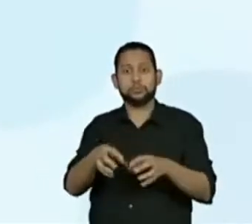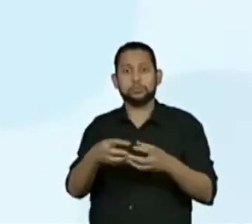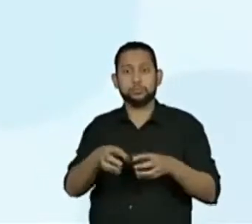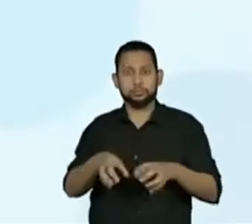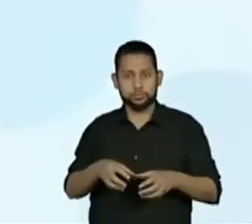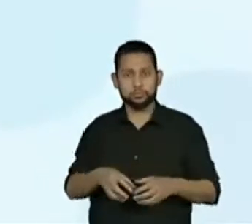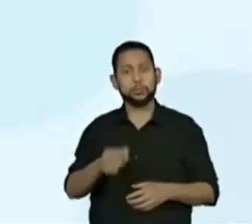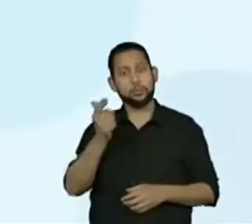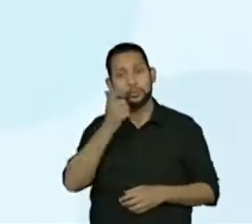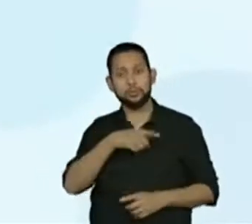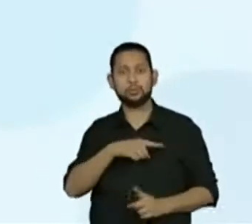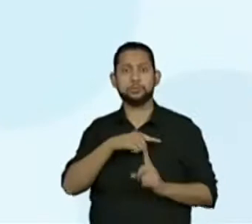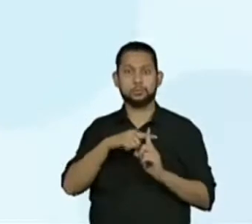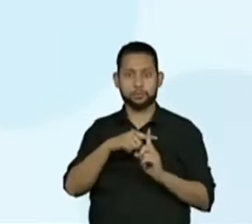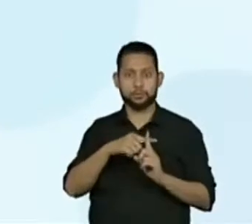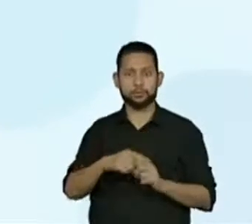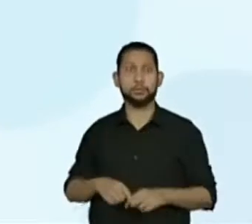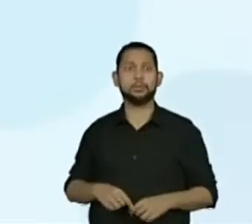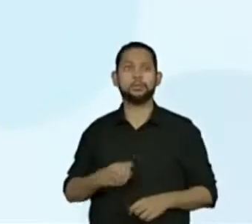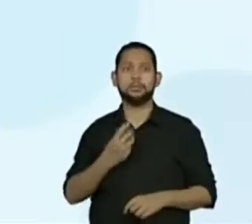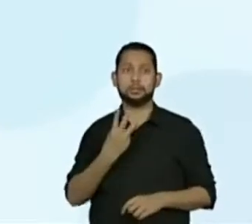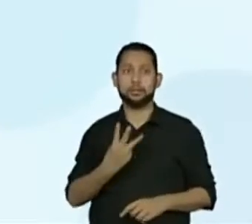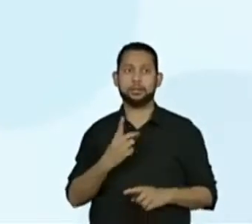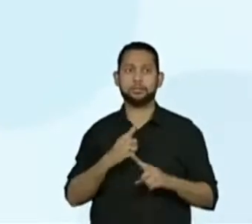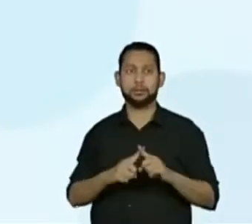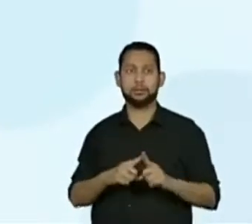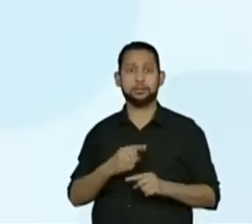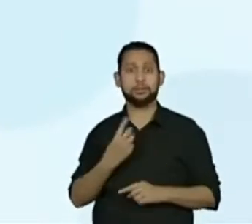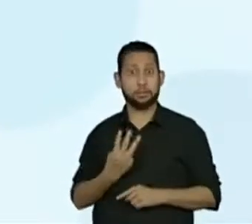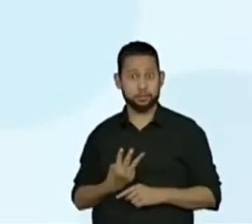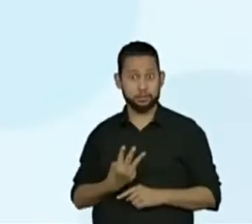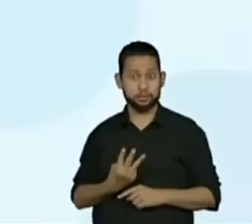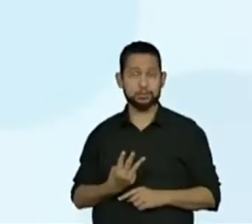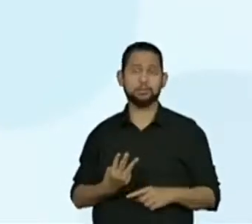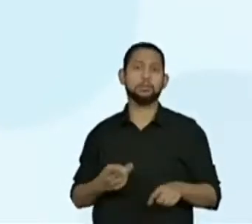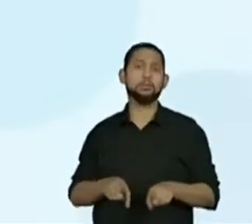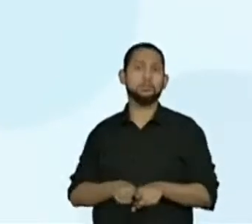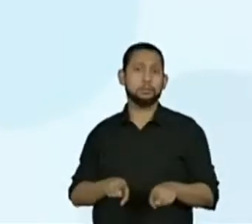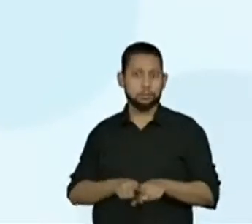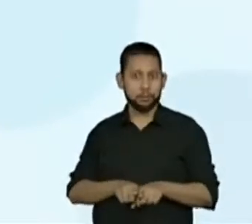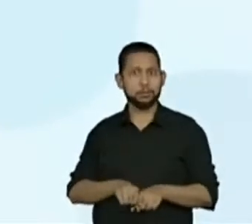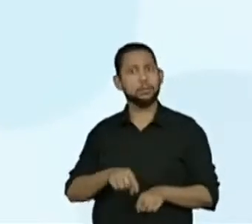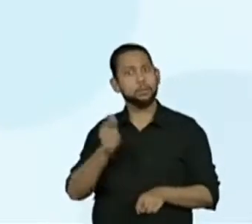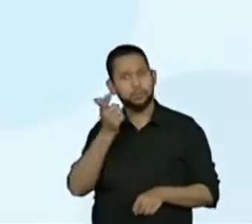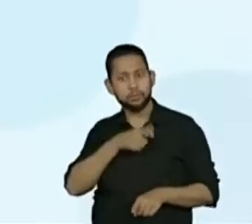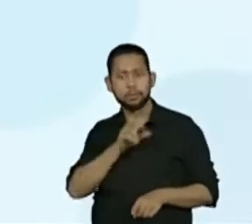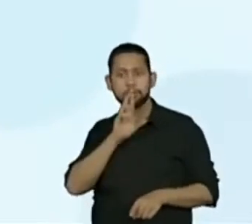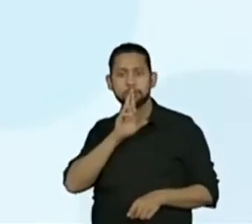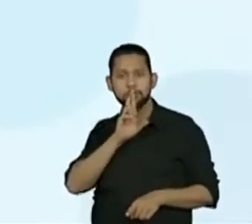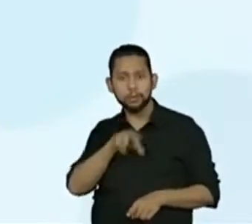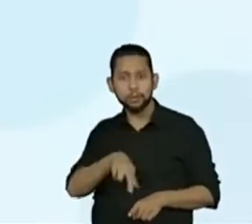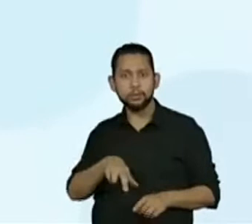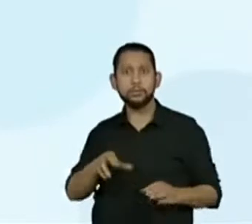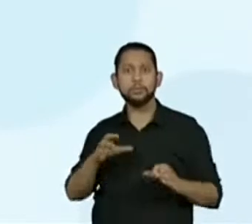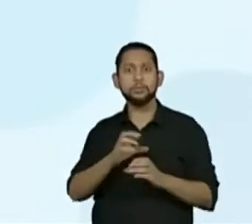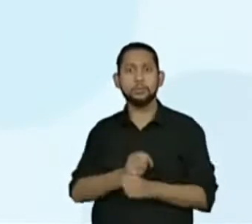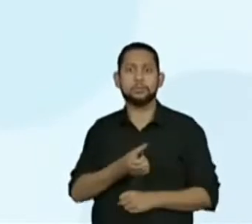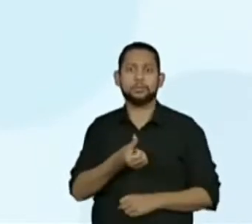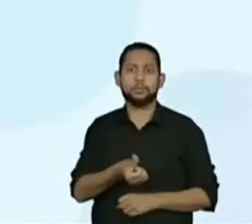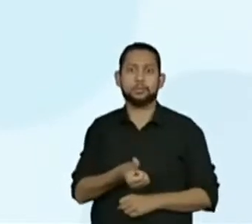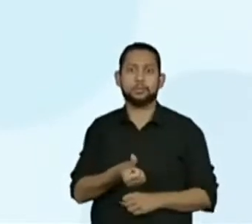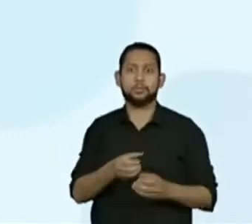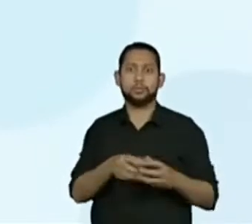adição de 3 mais 3, também, para chegar ao resultado 6